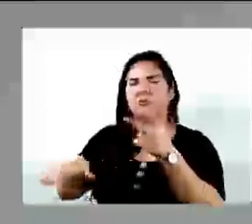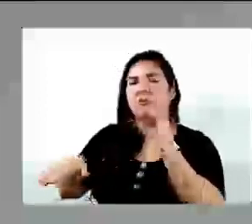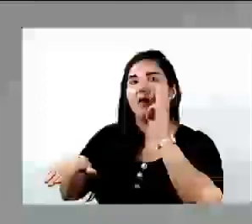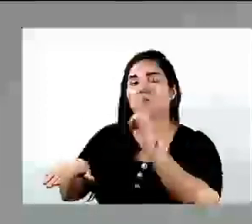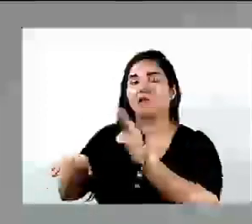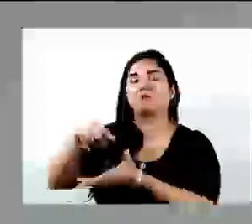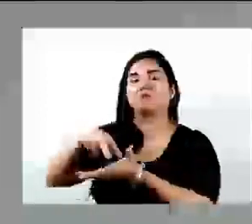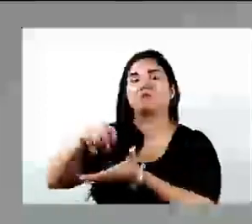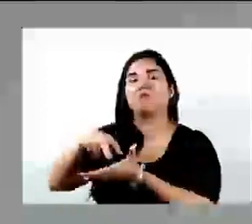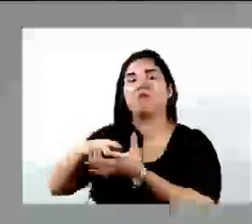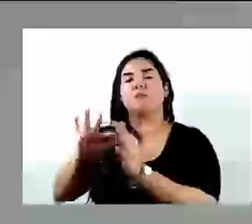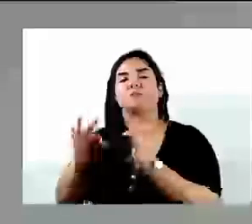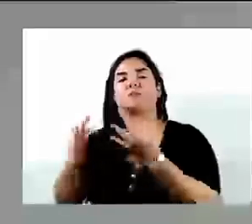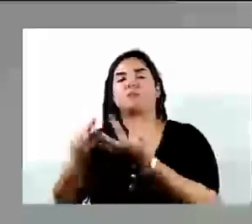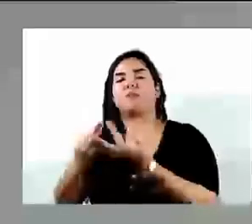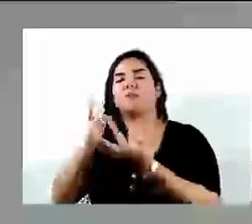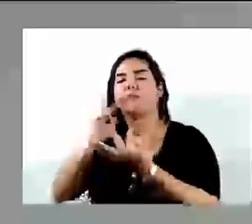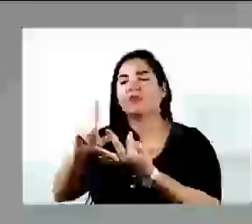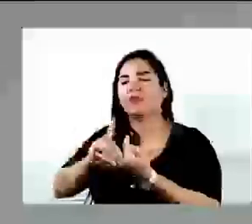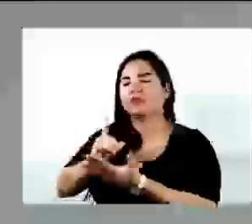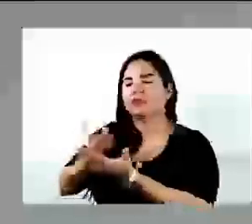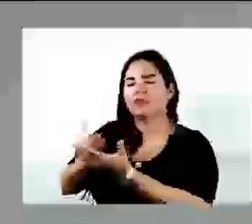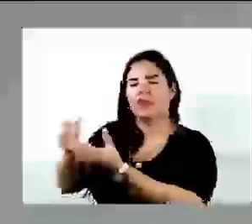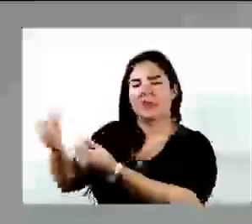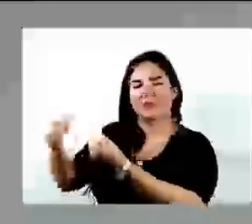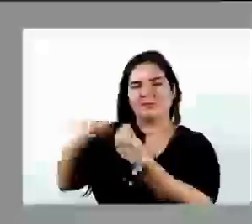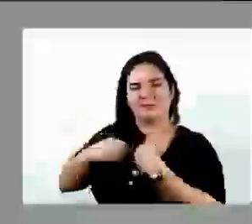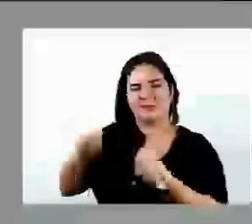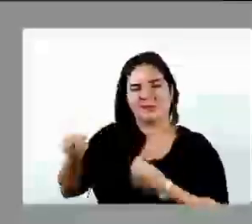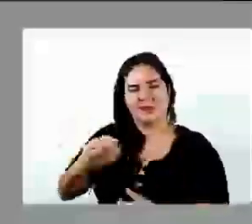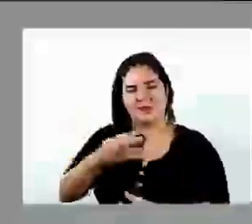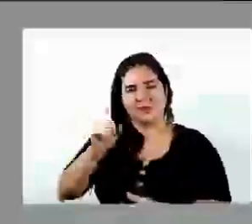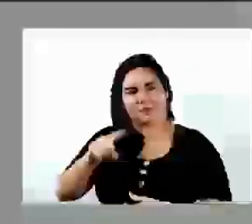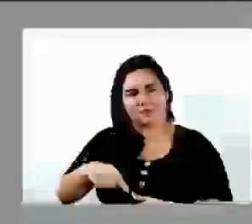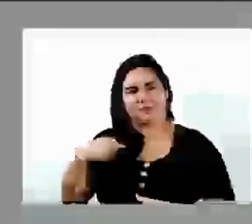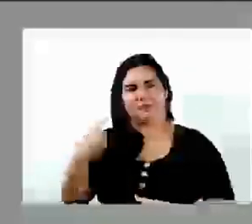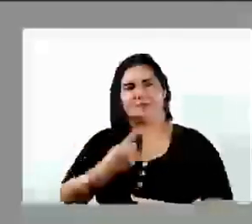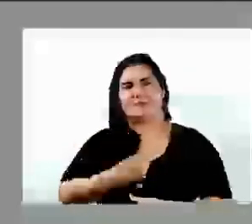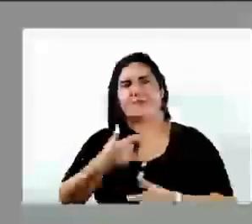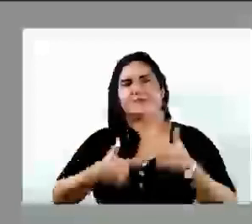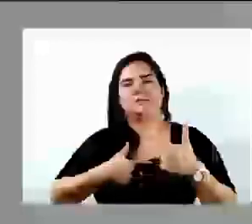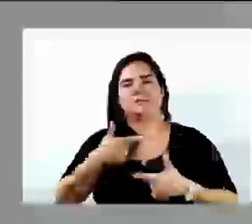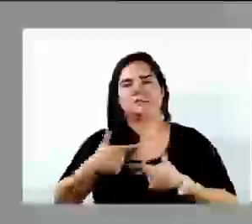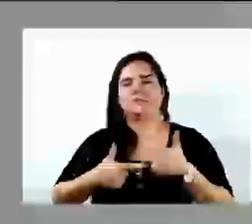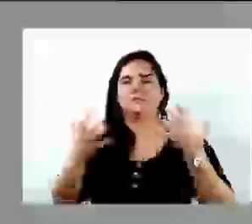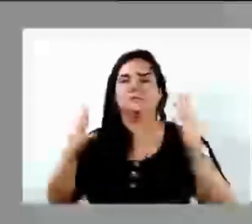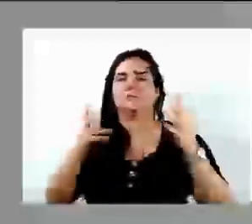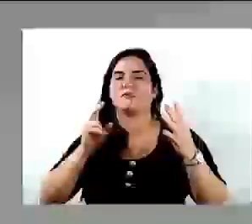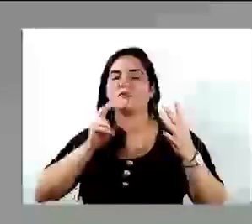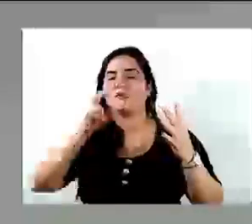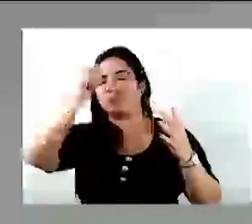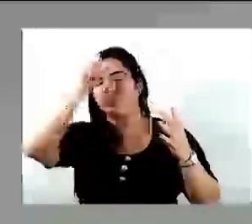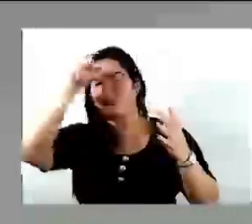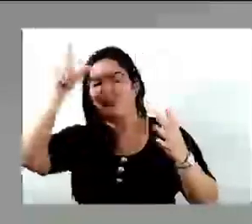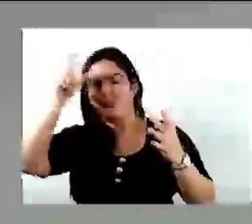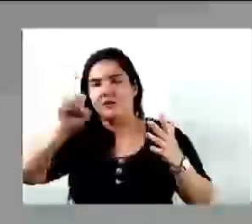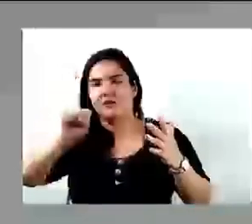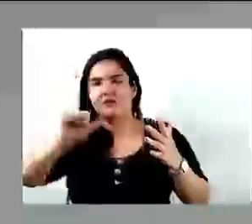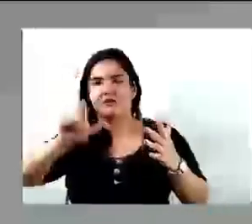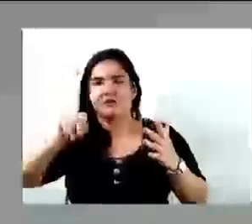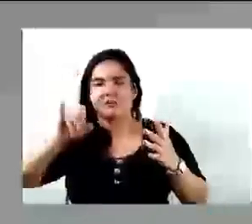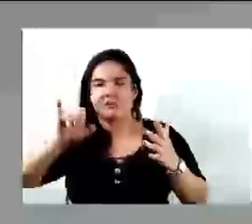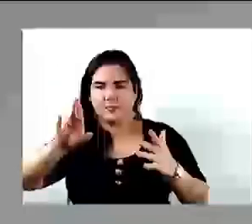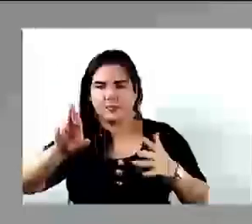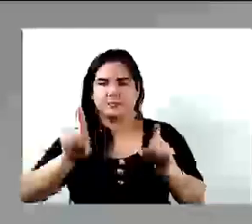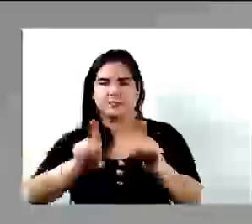de um pai e de uma mãe ao receber um kit escolar, isso é apenas parte do trabalho, então parabenizo o prefeito Salmi, secretário Oscar, que desde a última